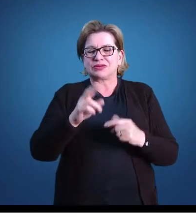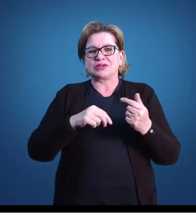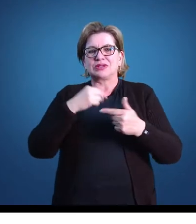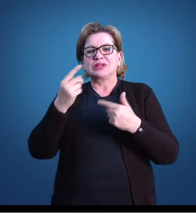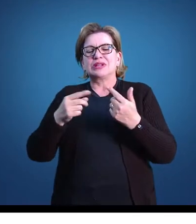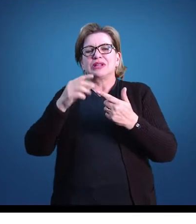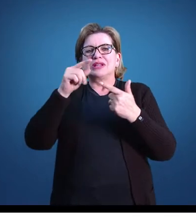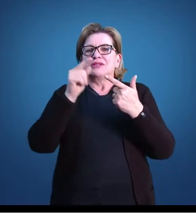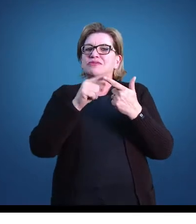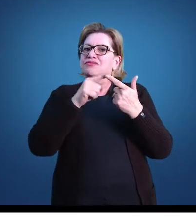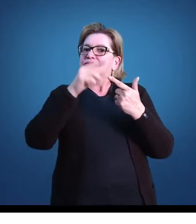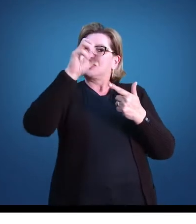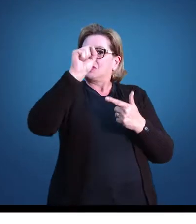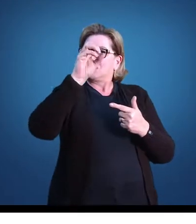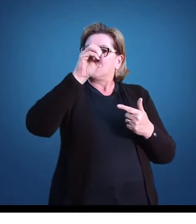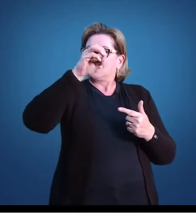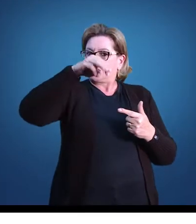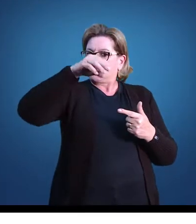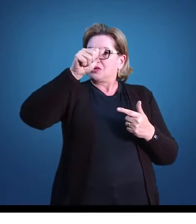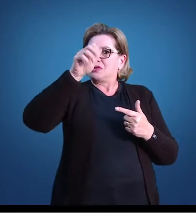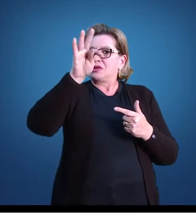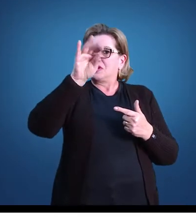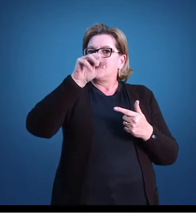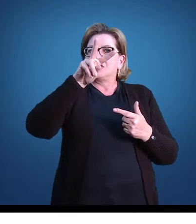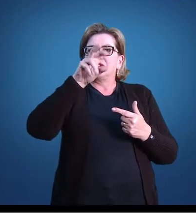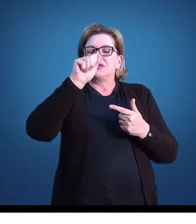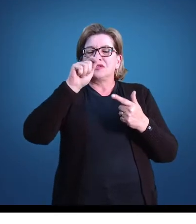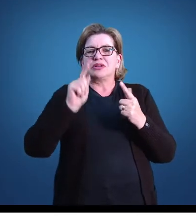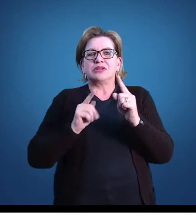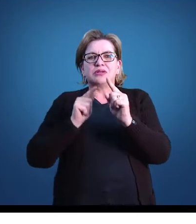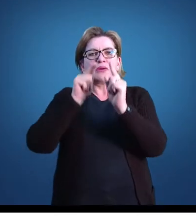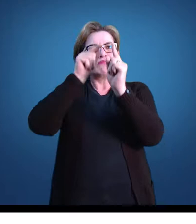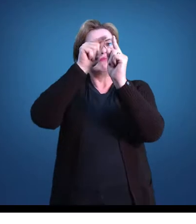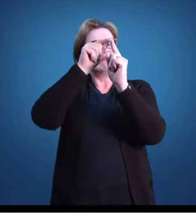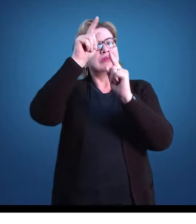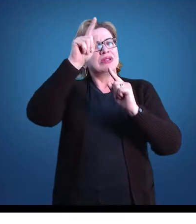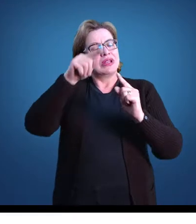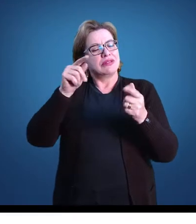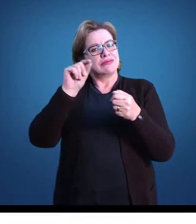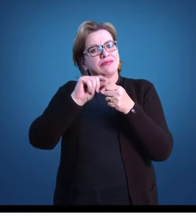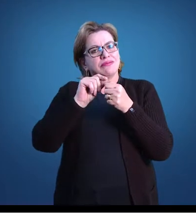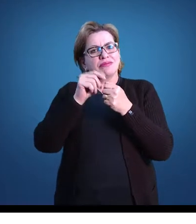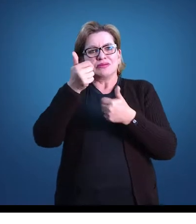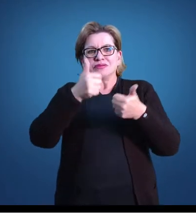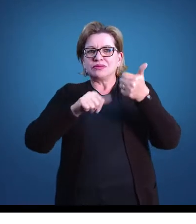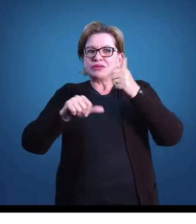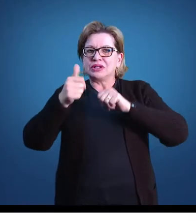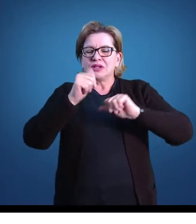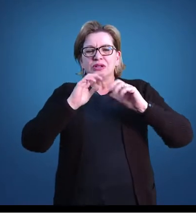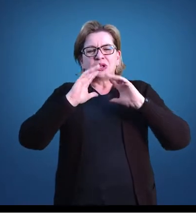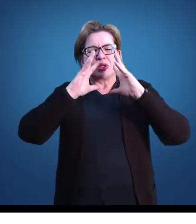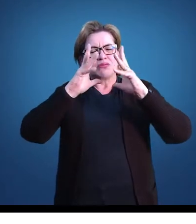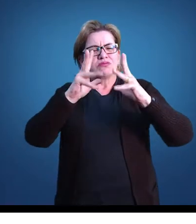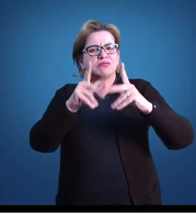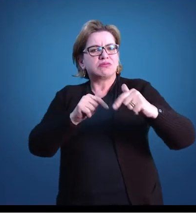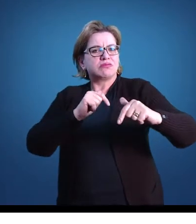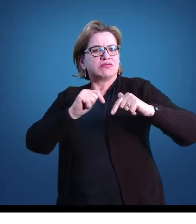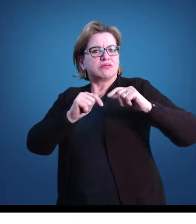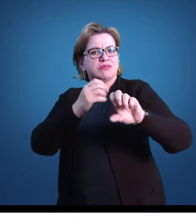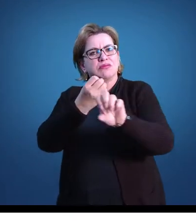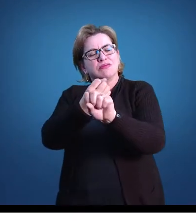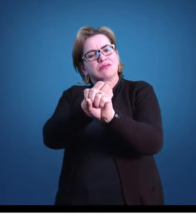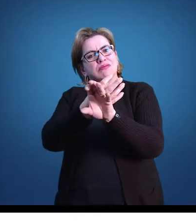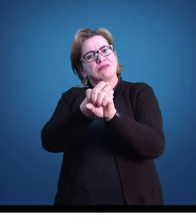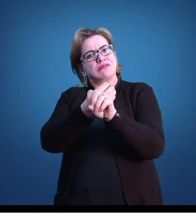somativa, ela tem por objetivo realizar uma avaliação de toda a ação que ocorreu durante o processo de ensino